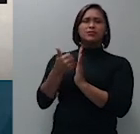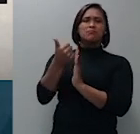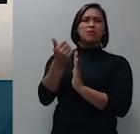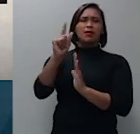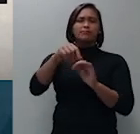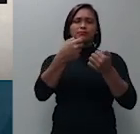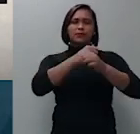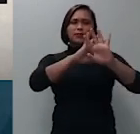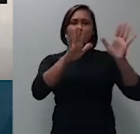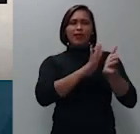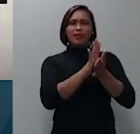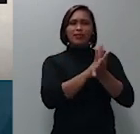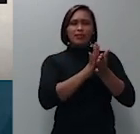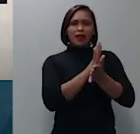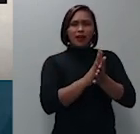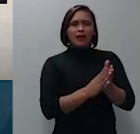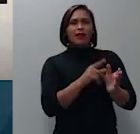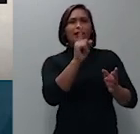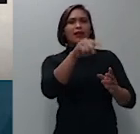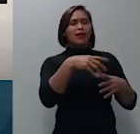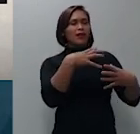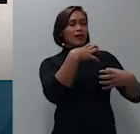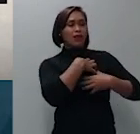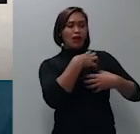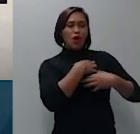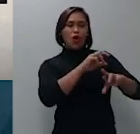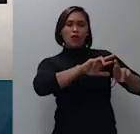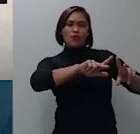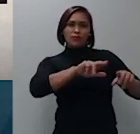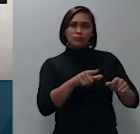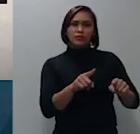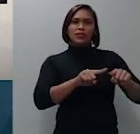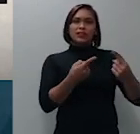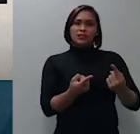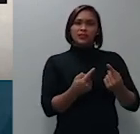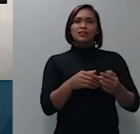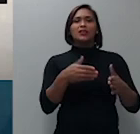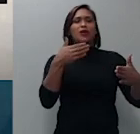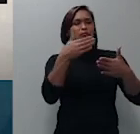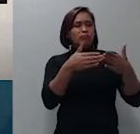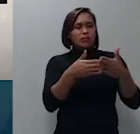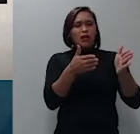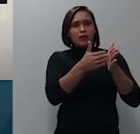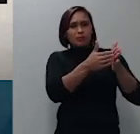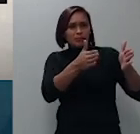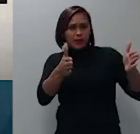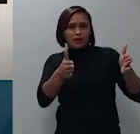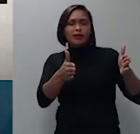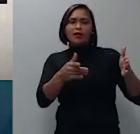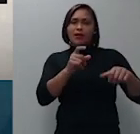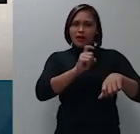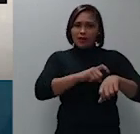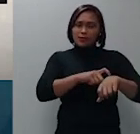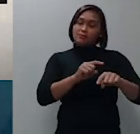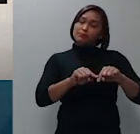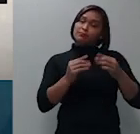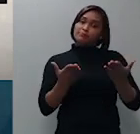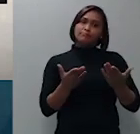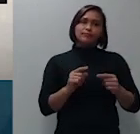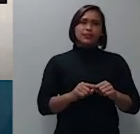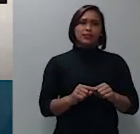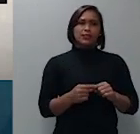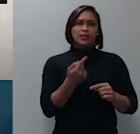é mera inconformidade por isso não interrompe o prazo aí nós colocamos uma